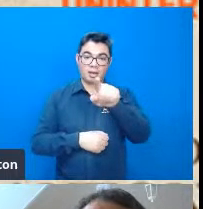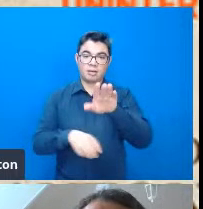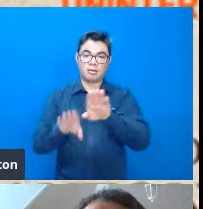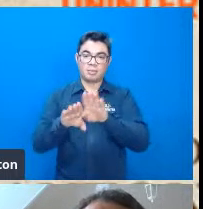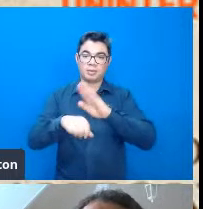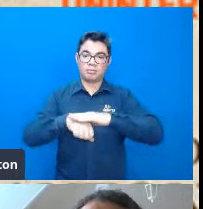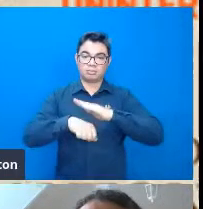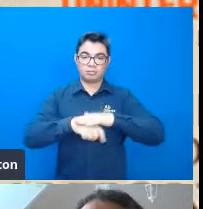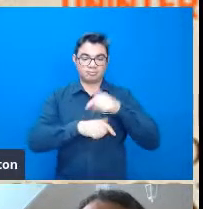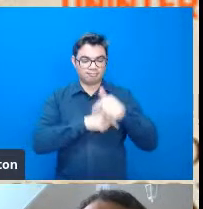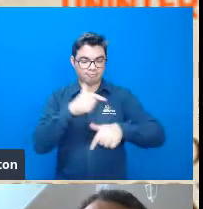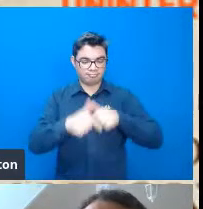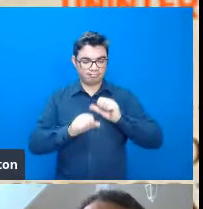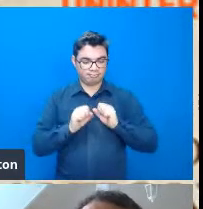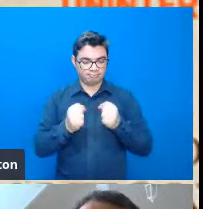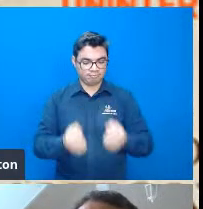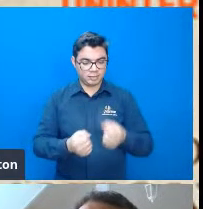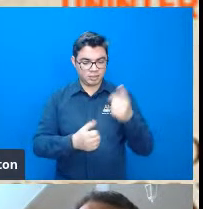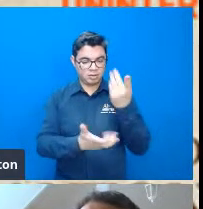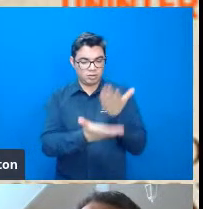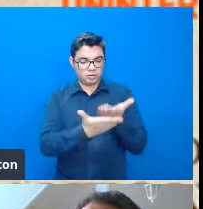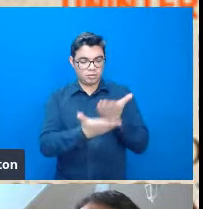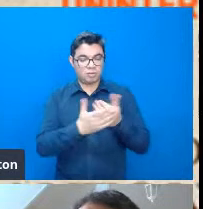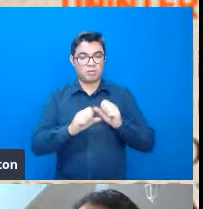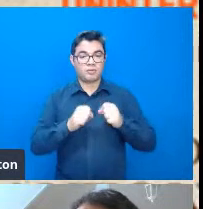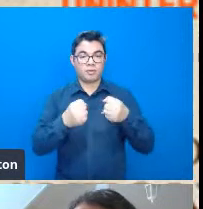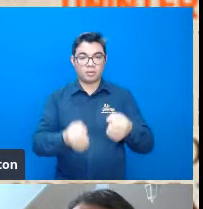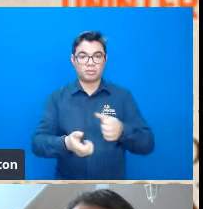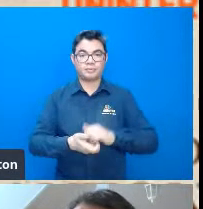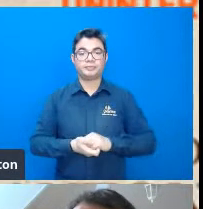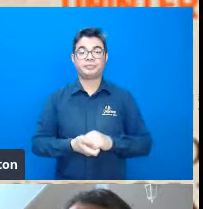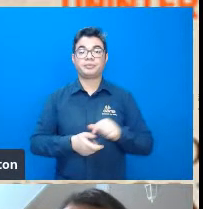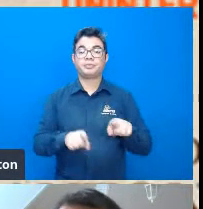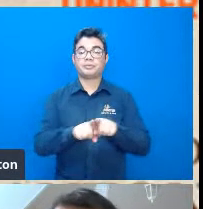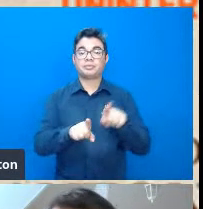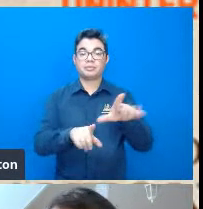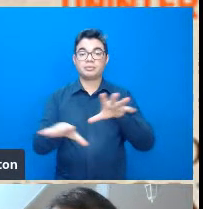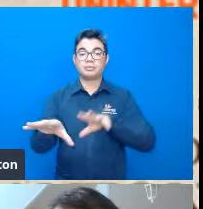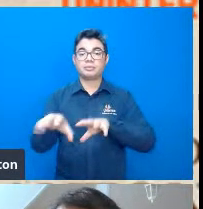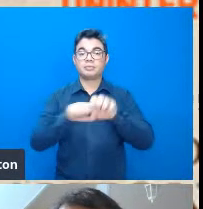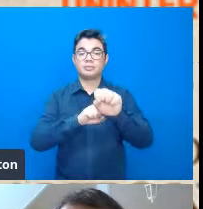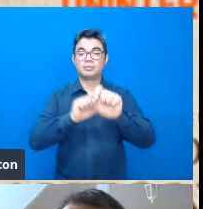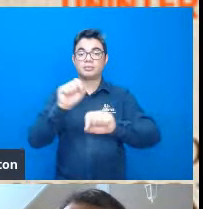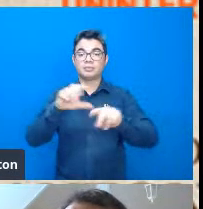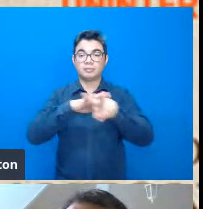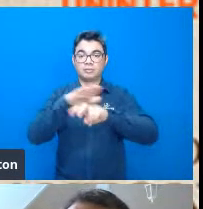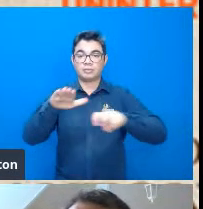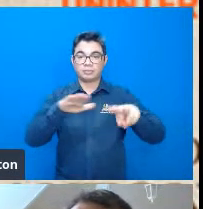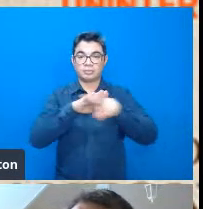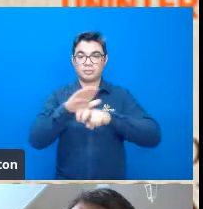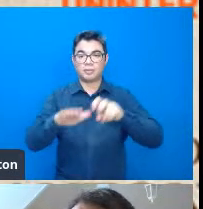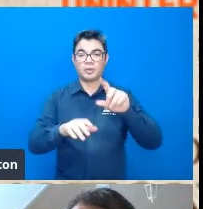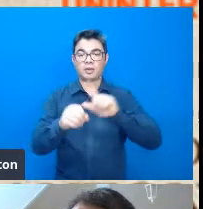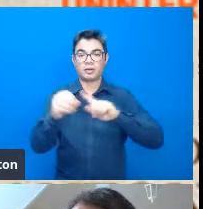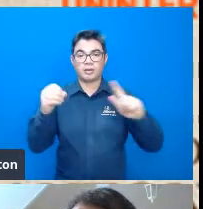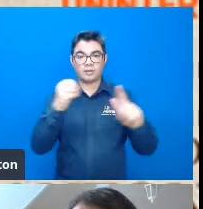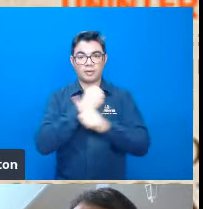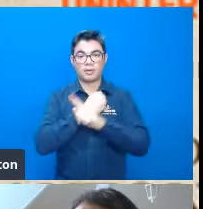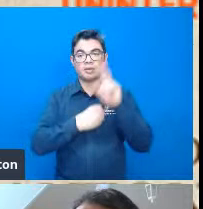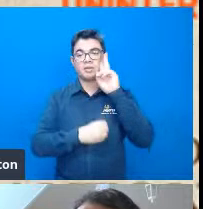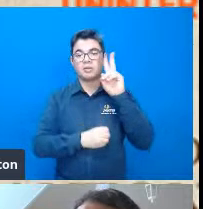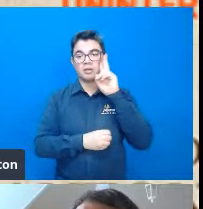também ele concluiu o seu bacharelado em geografia e história em 1957